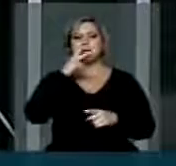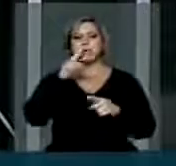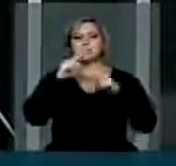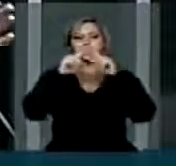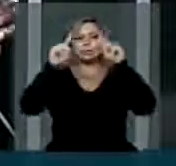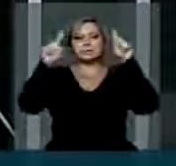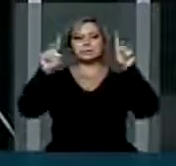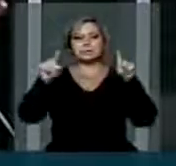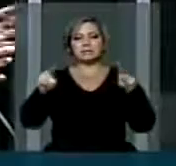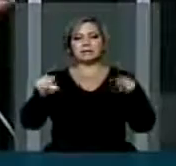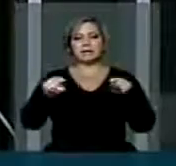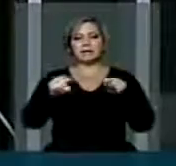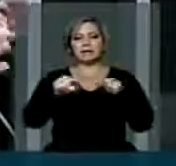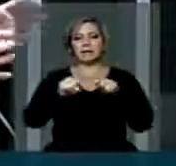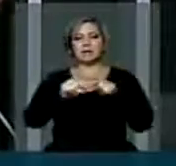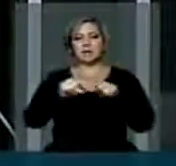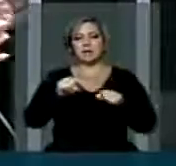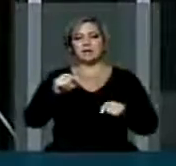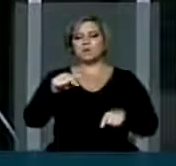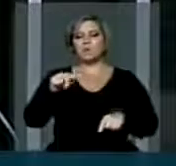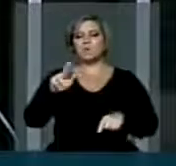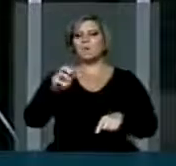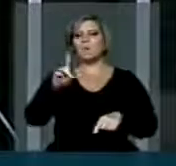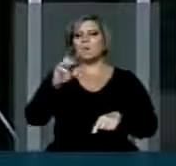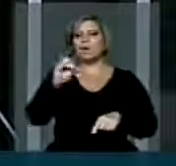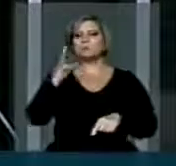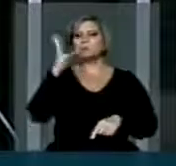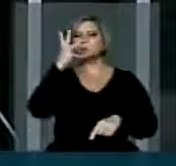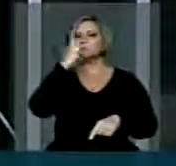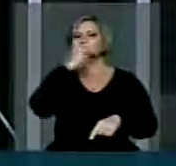pela liturgia do cargo da Presidência da República.